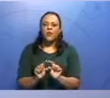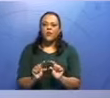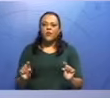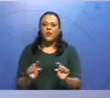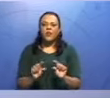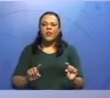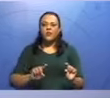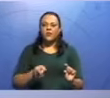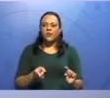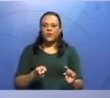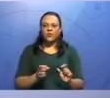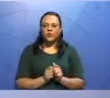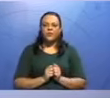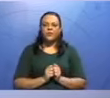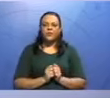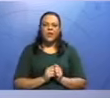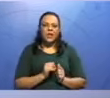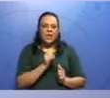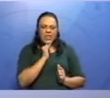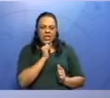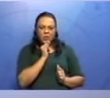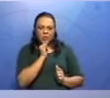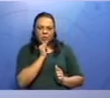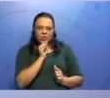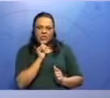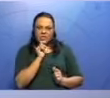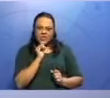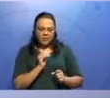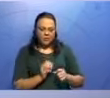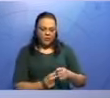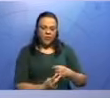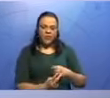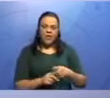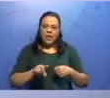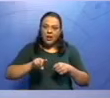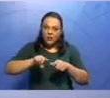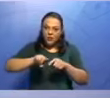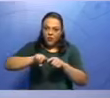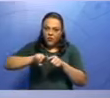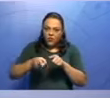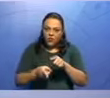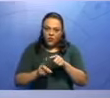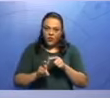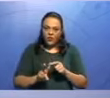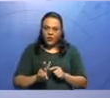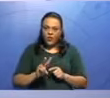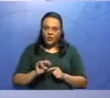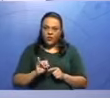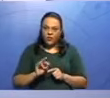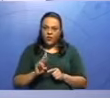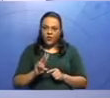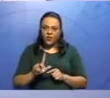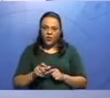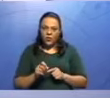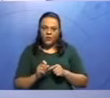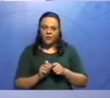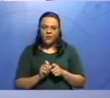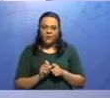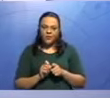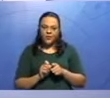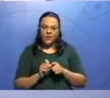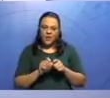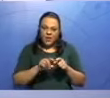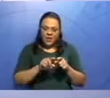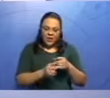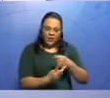Nós não podemos usar vírgula entre o verbo e o complemento. Então, nunca vai ter vírgula. Eu não posso colocar, então, por exemplo,